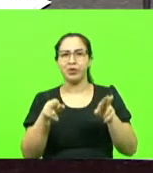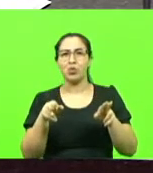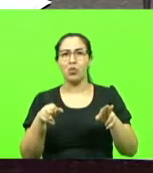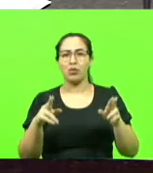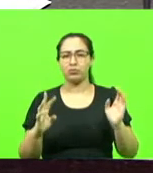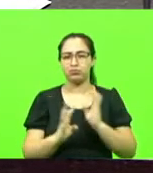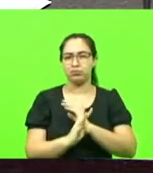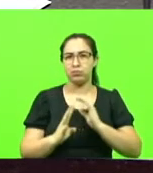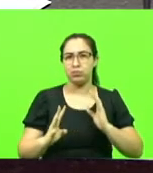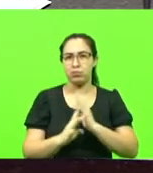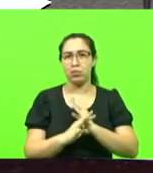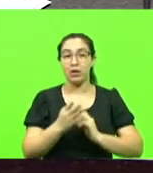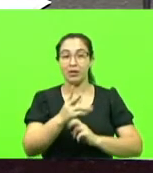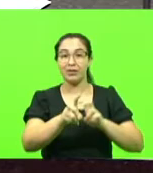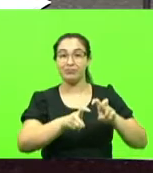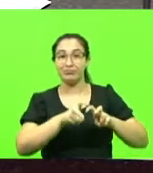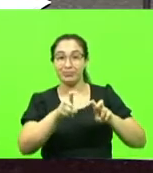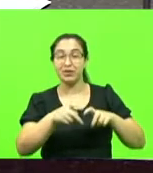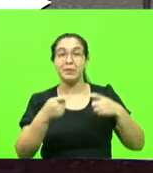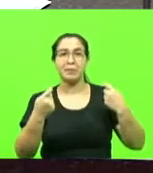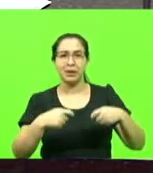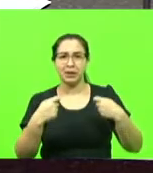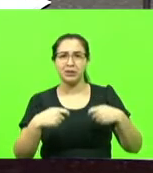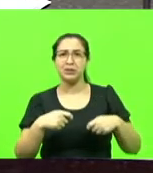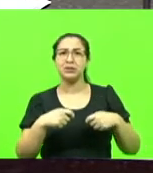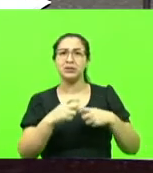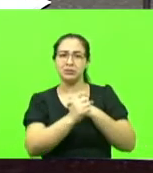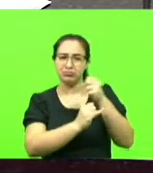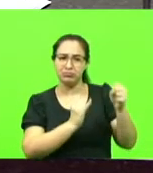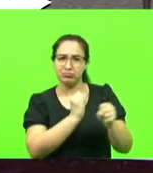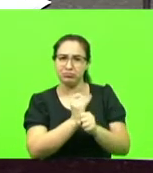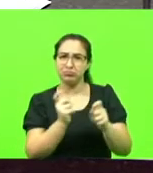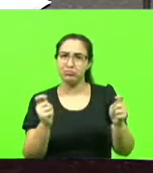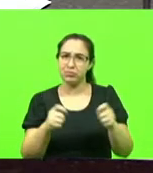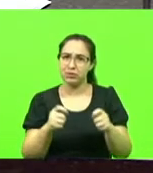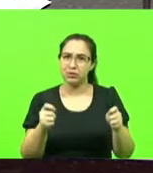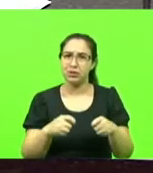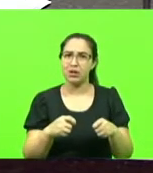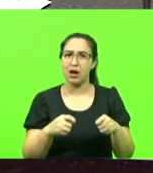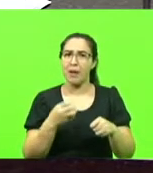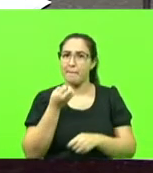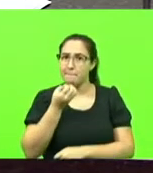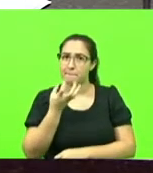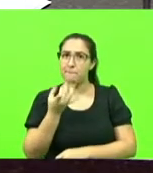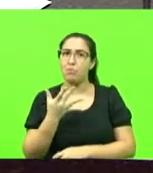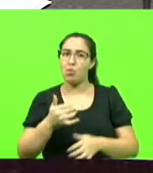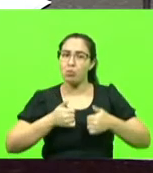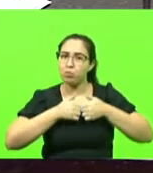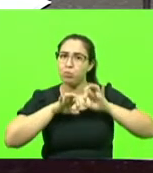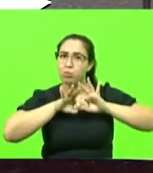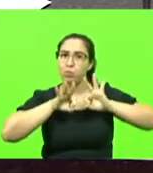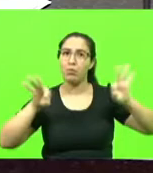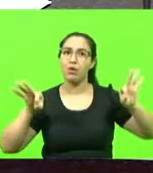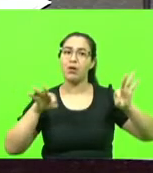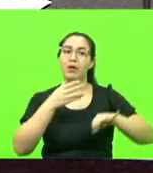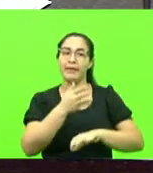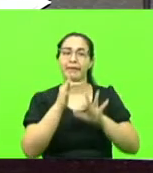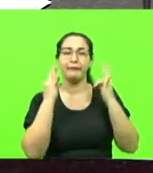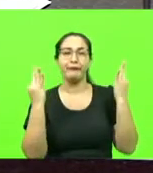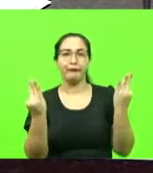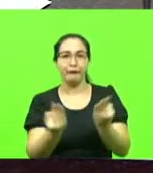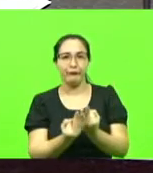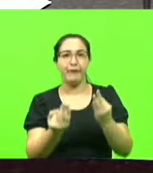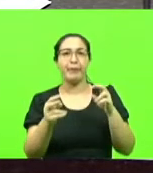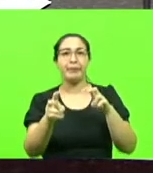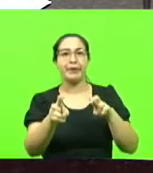precisamos dar internet de alta qualidade às famílias do campo. São